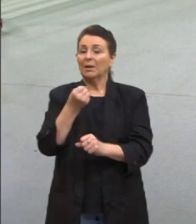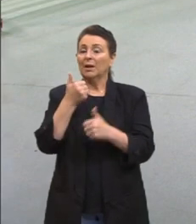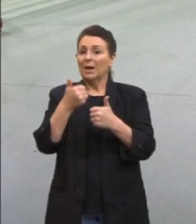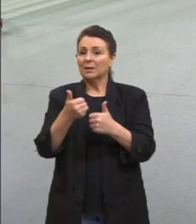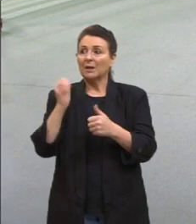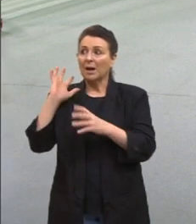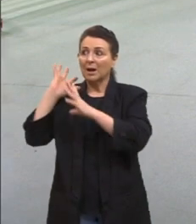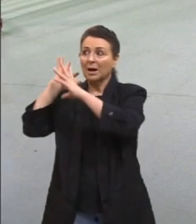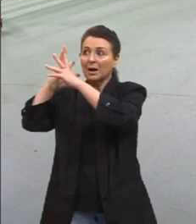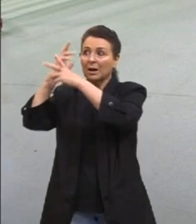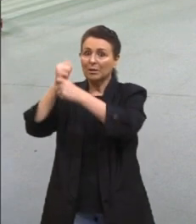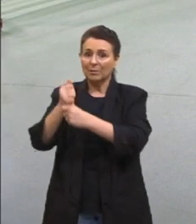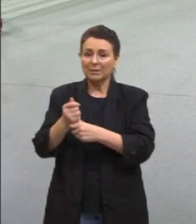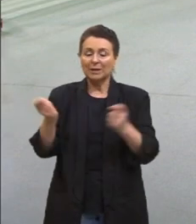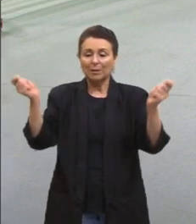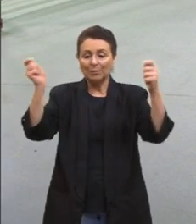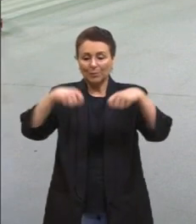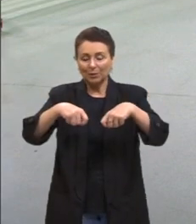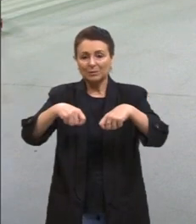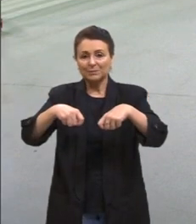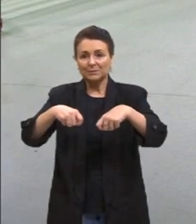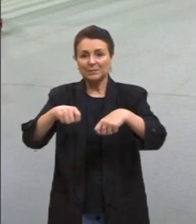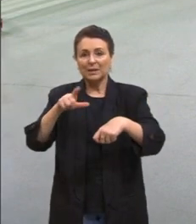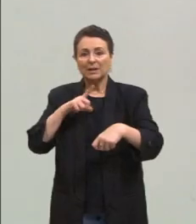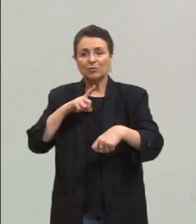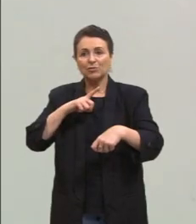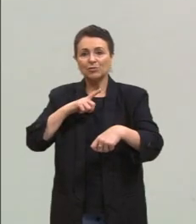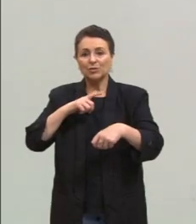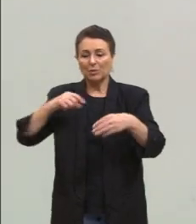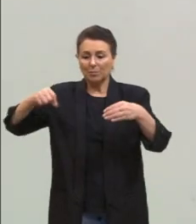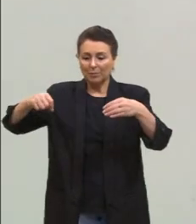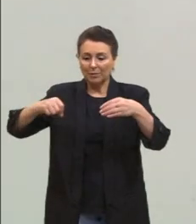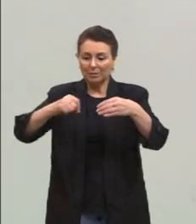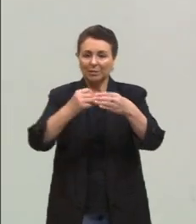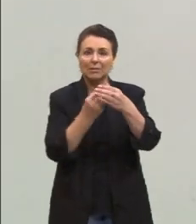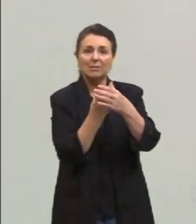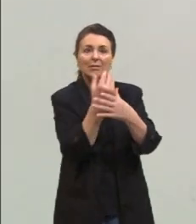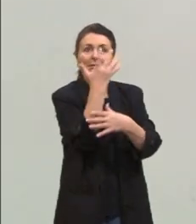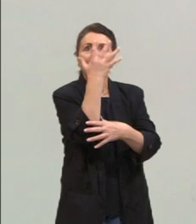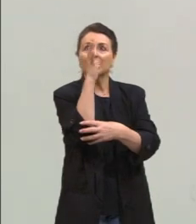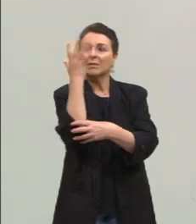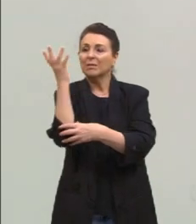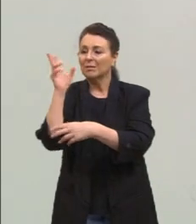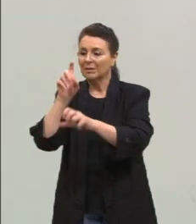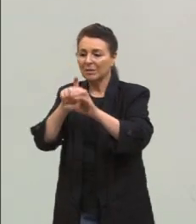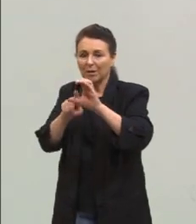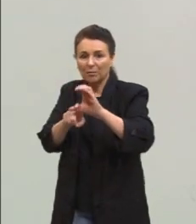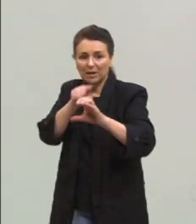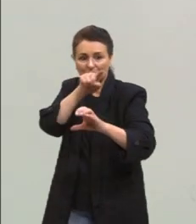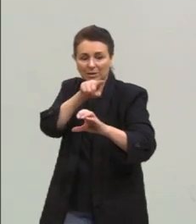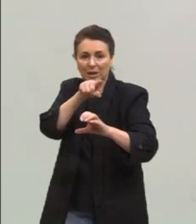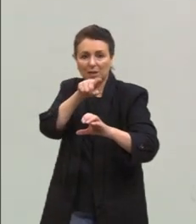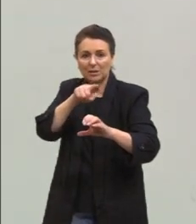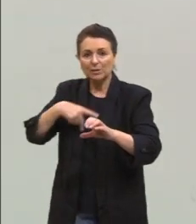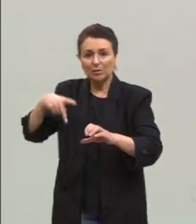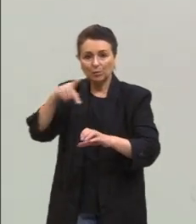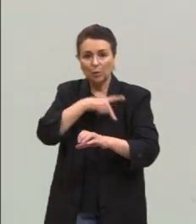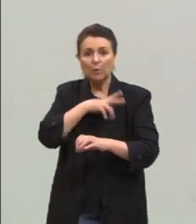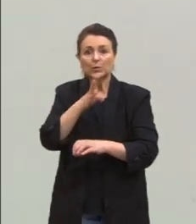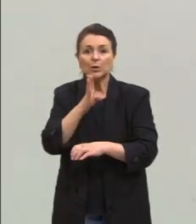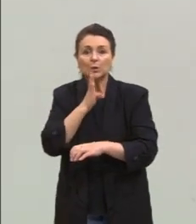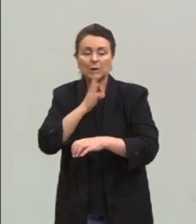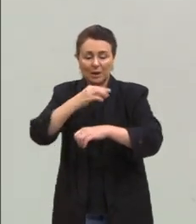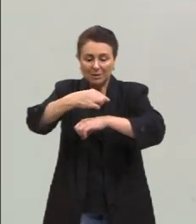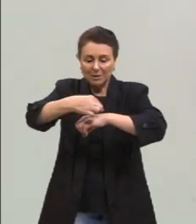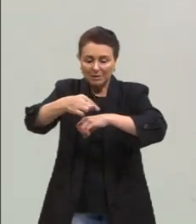retomada, essa possibilidade de reflorestar, depende desses povos que conhecem as sementes e o seu manejo. Quando